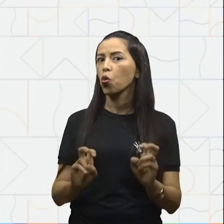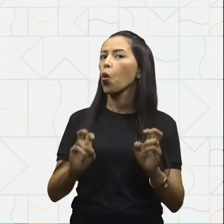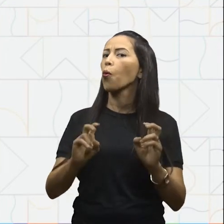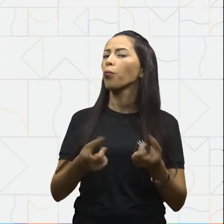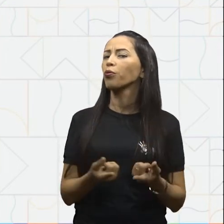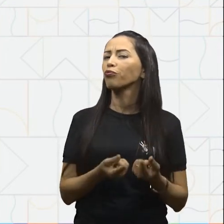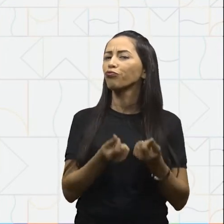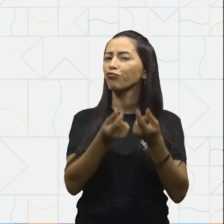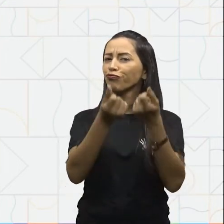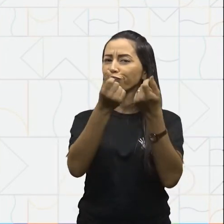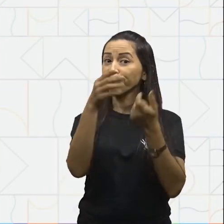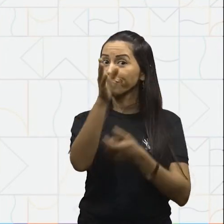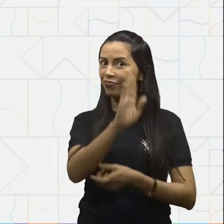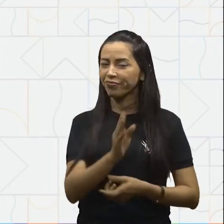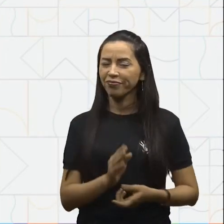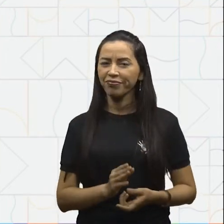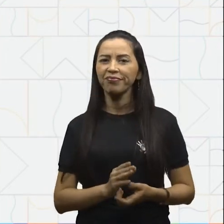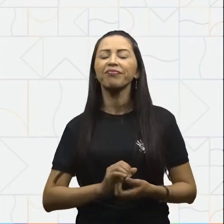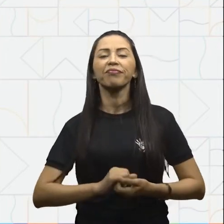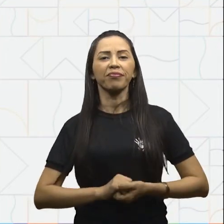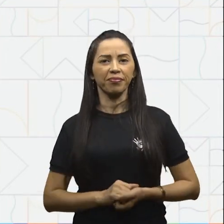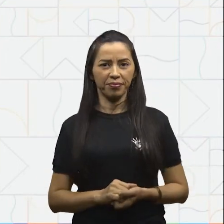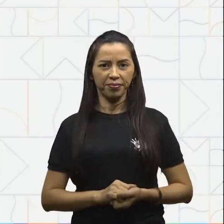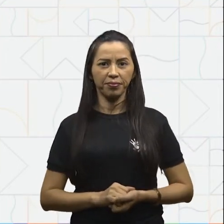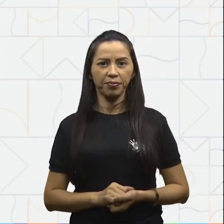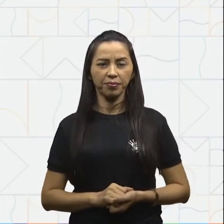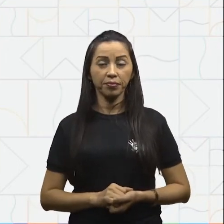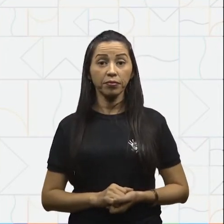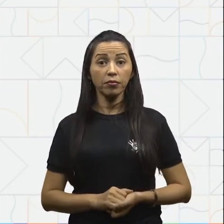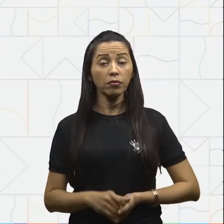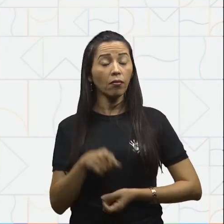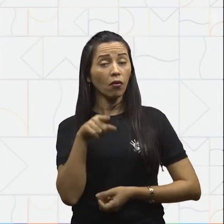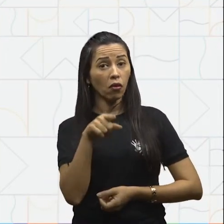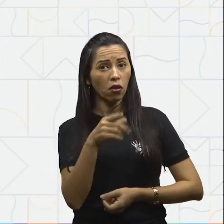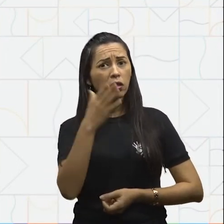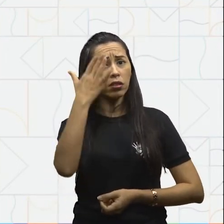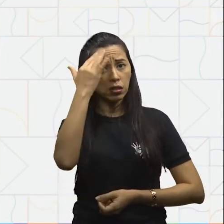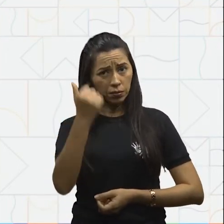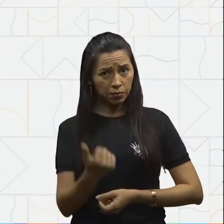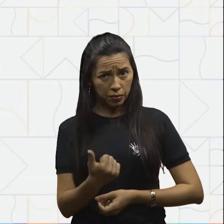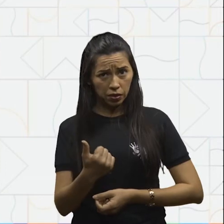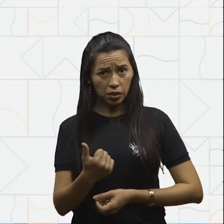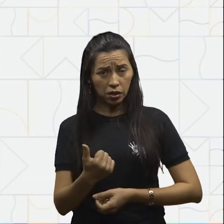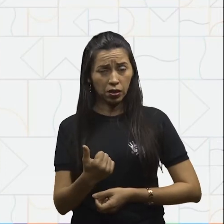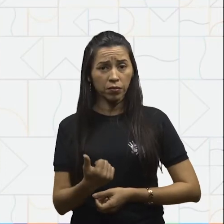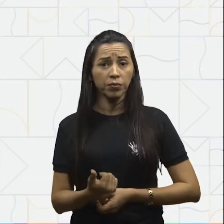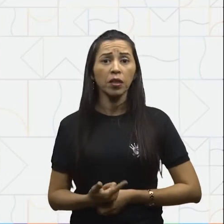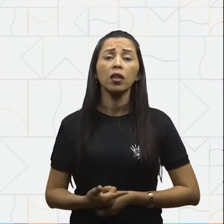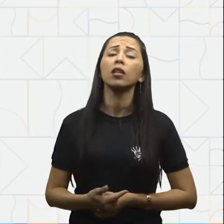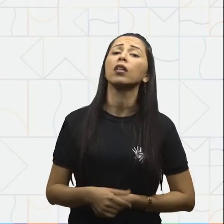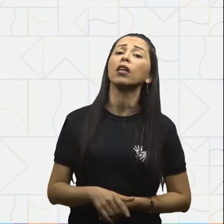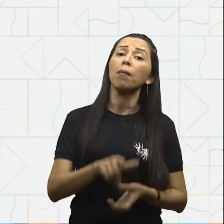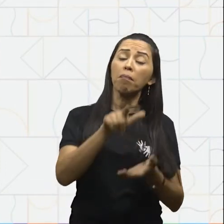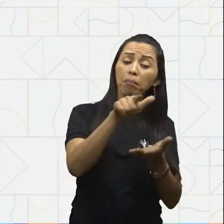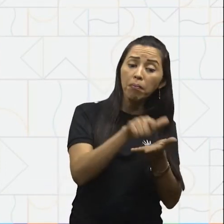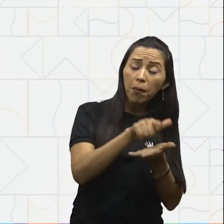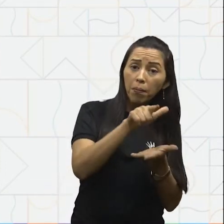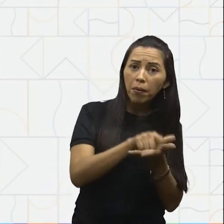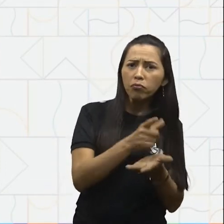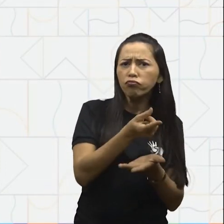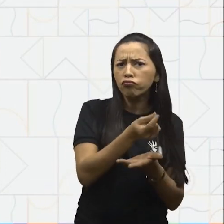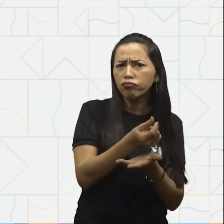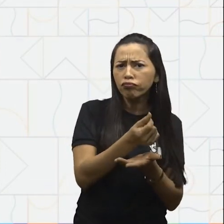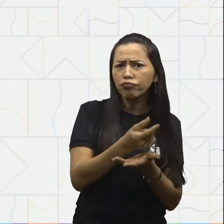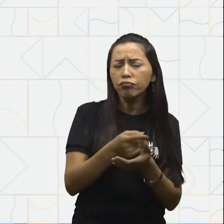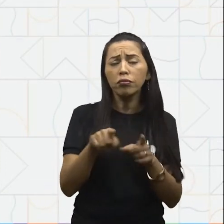nosso sistema monetário brasileiro. Você sabia que as notas e moedas